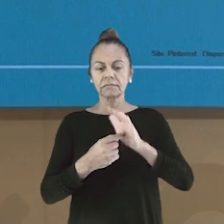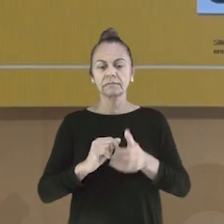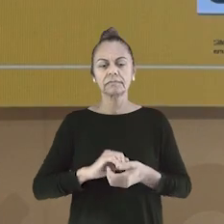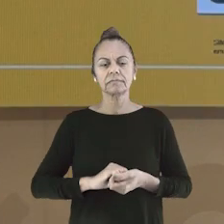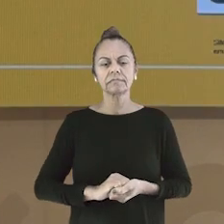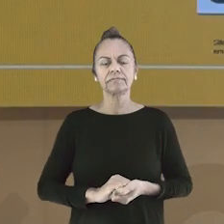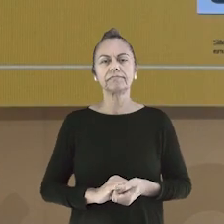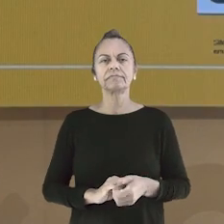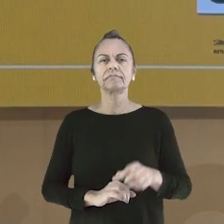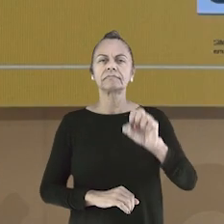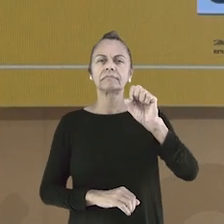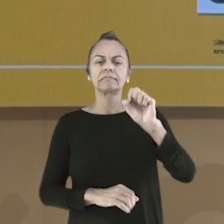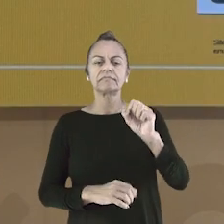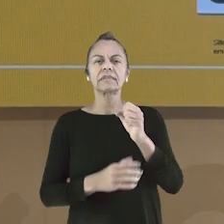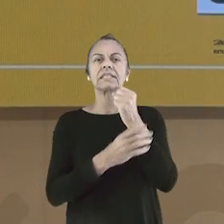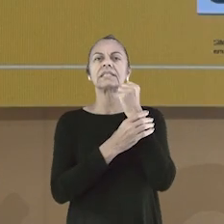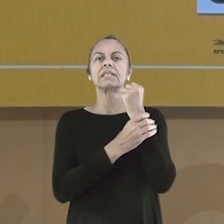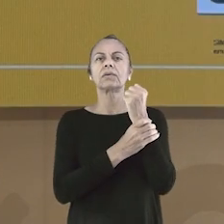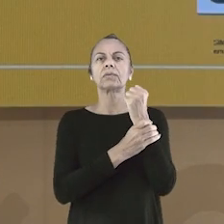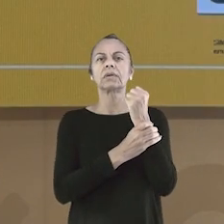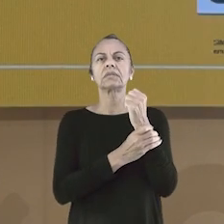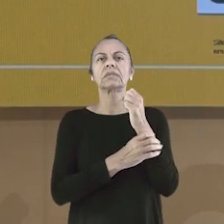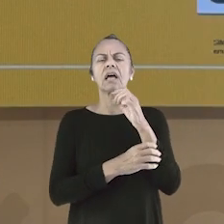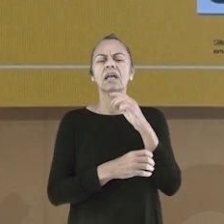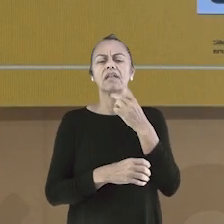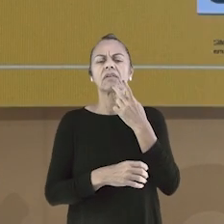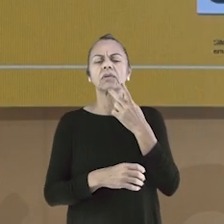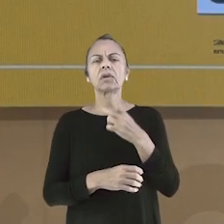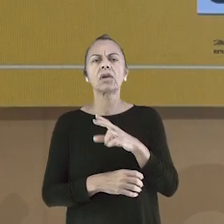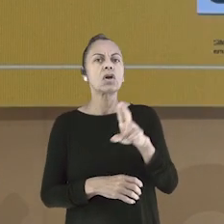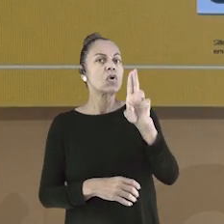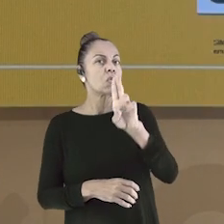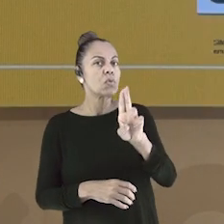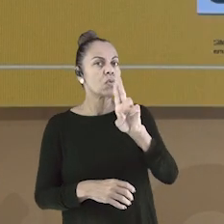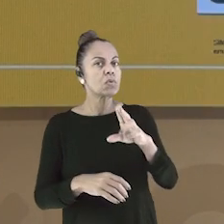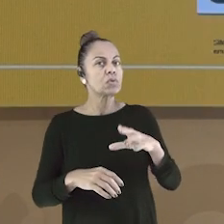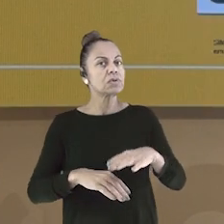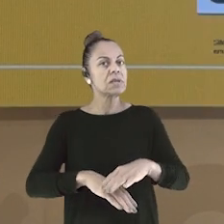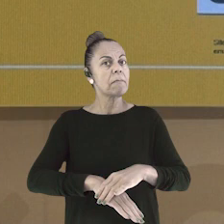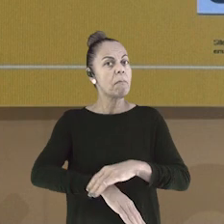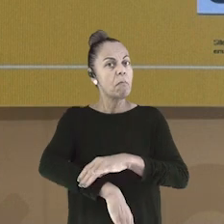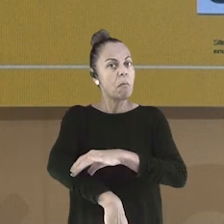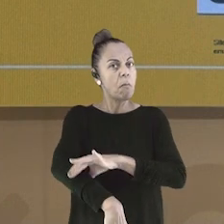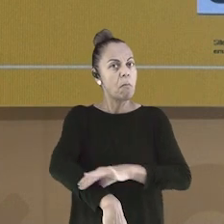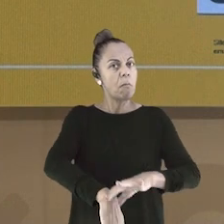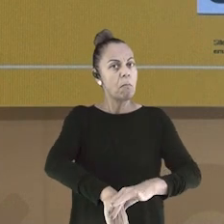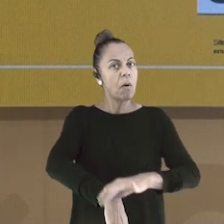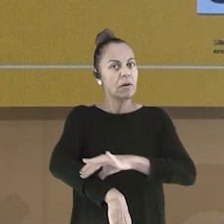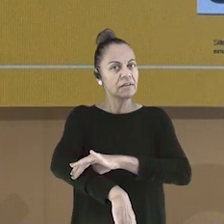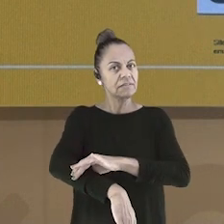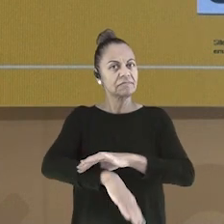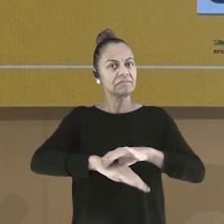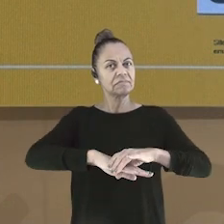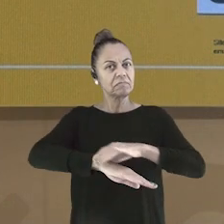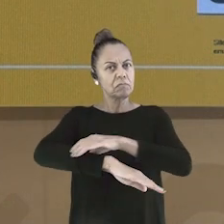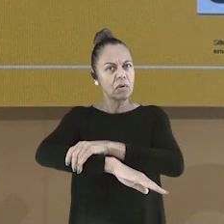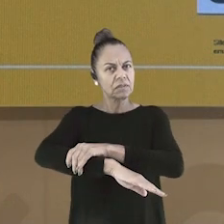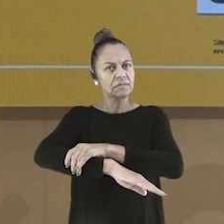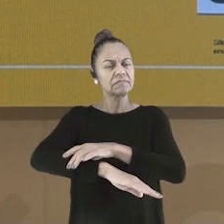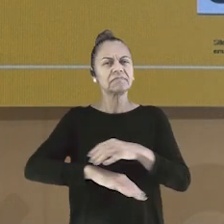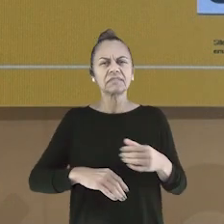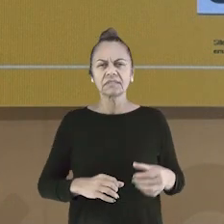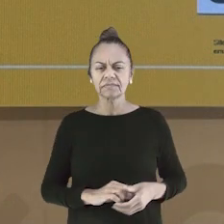Vamos fazer juntos a leitura da placa de sinalização a seguir. Segurança, use